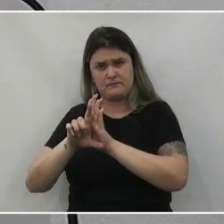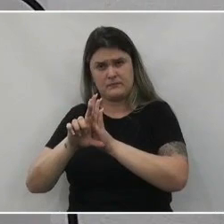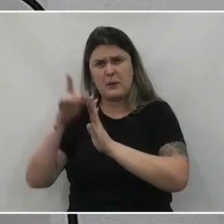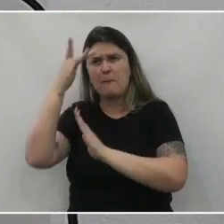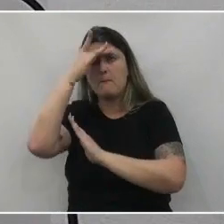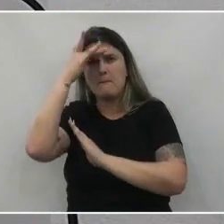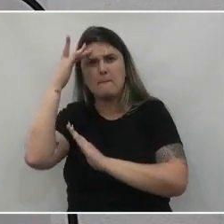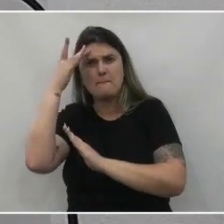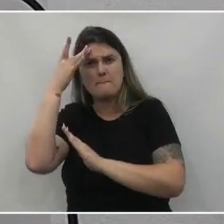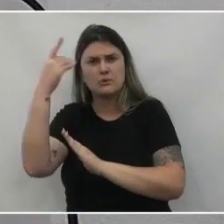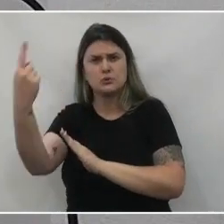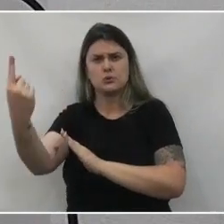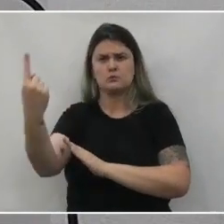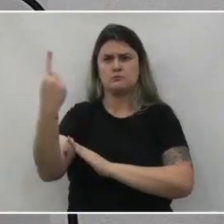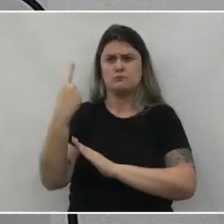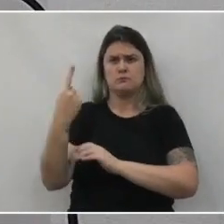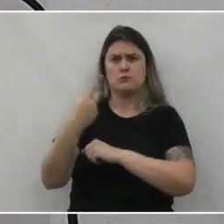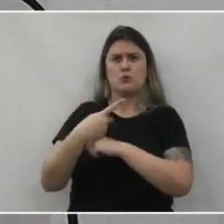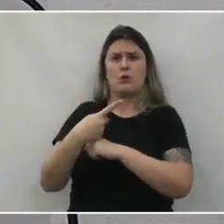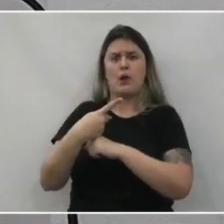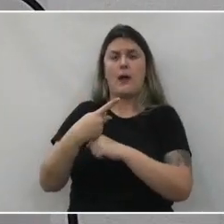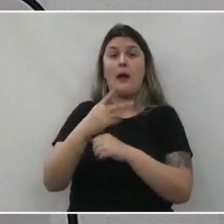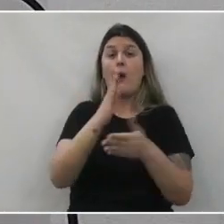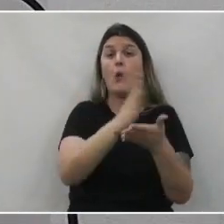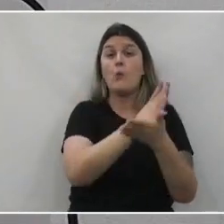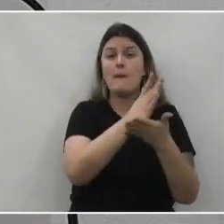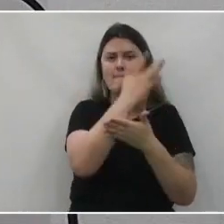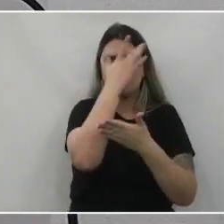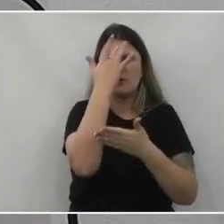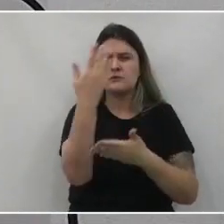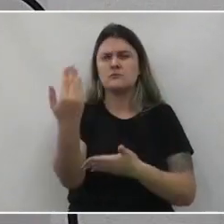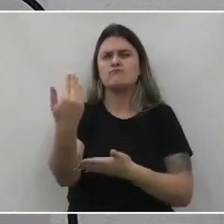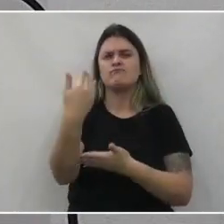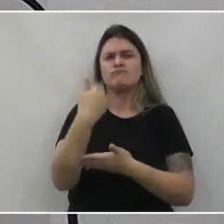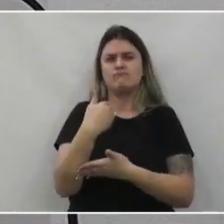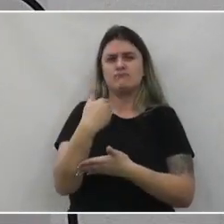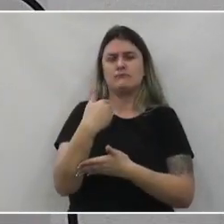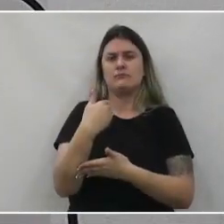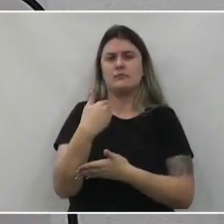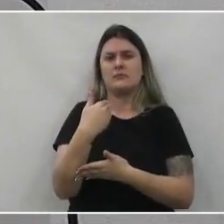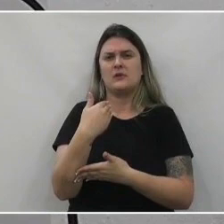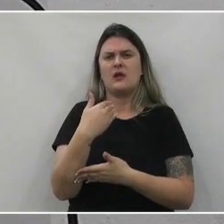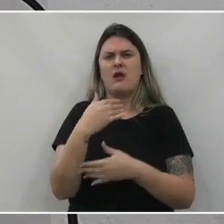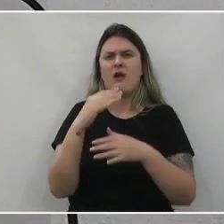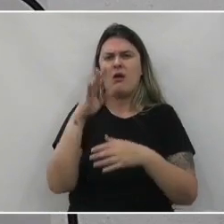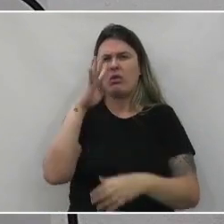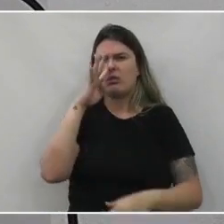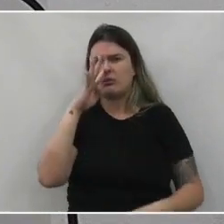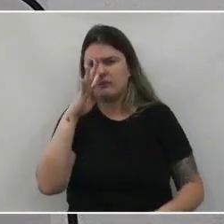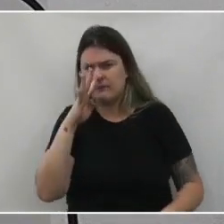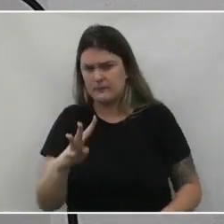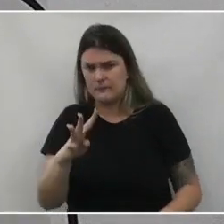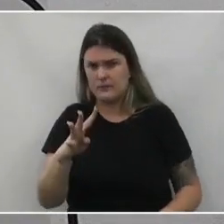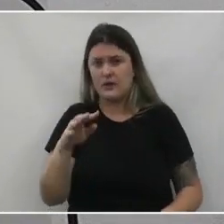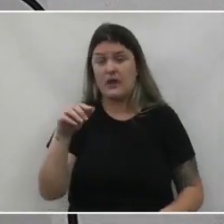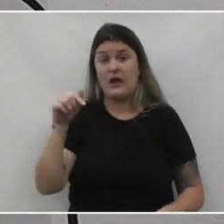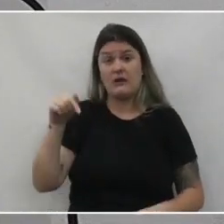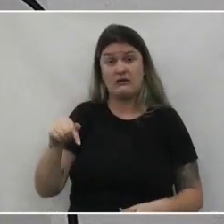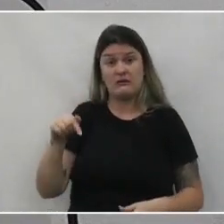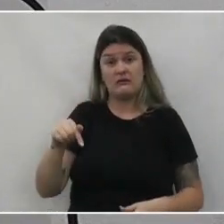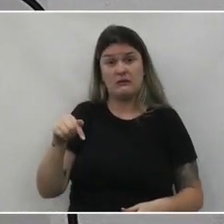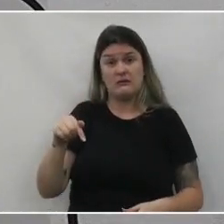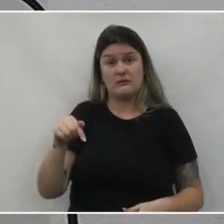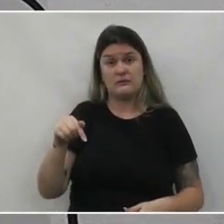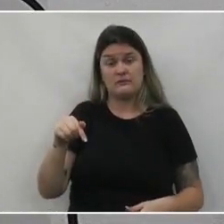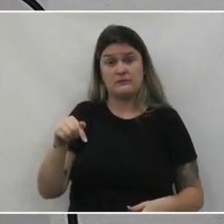procurado por alguns munícipes trazendo uma denúncia que envolve esta Casa de Leis,